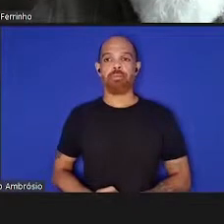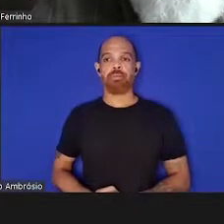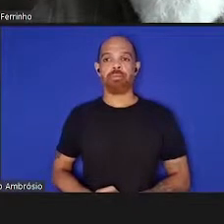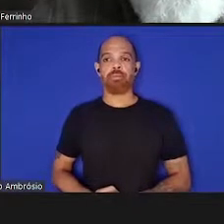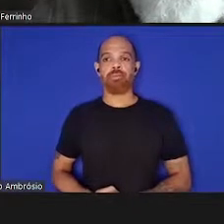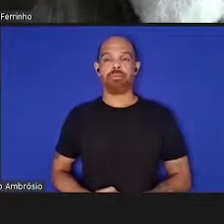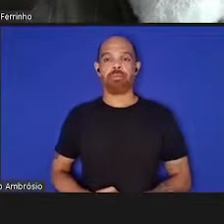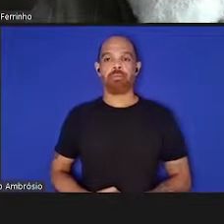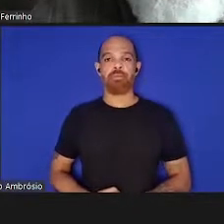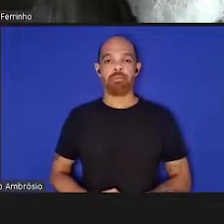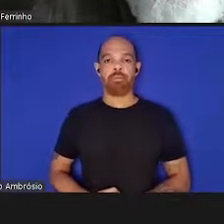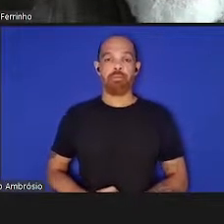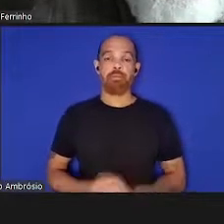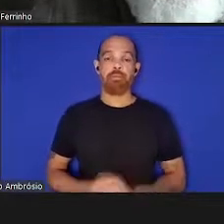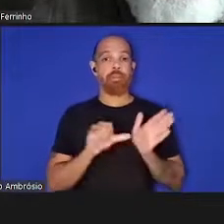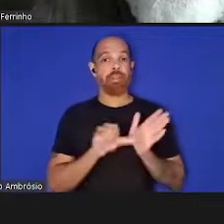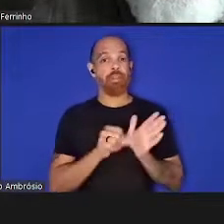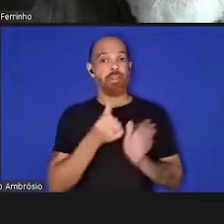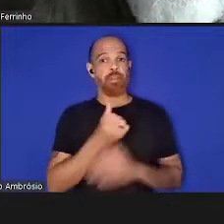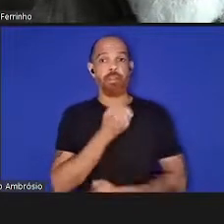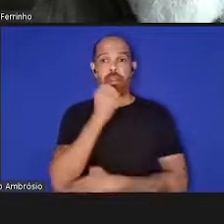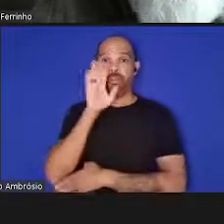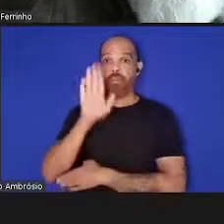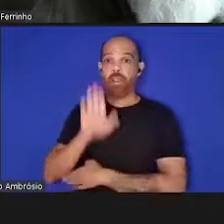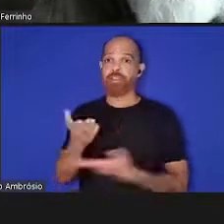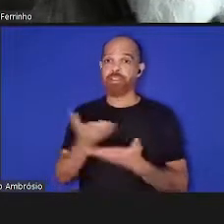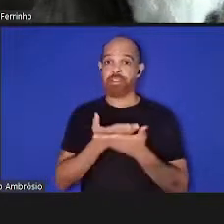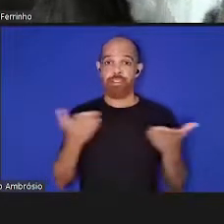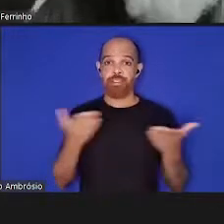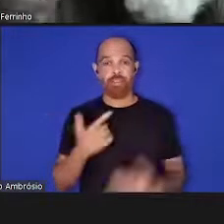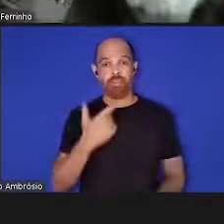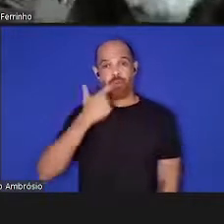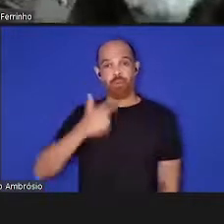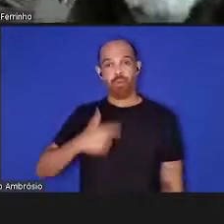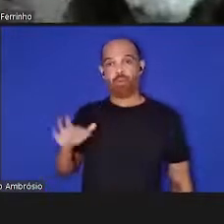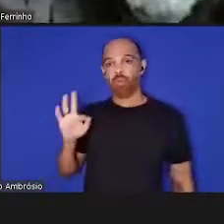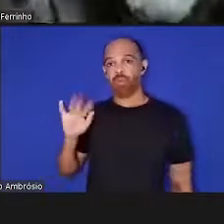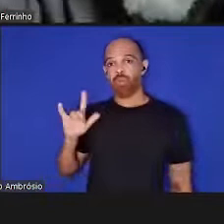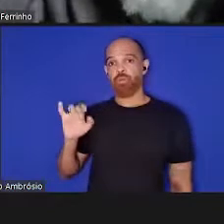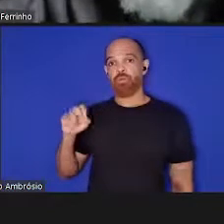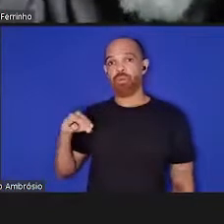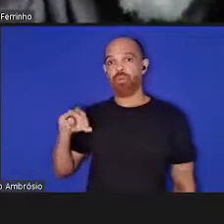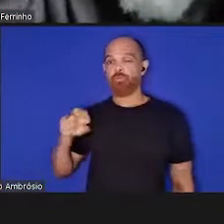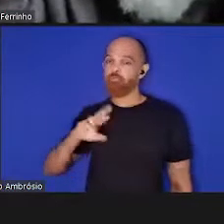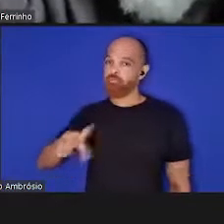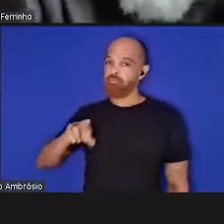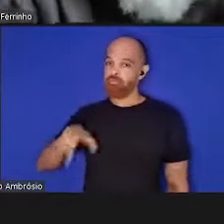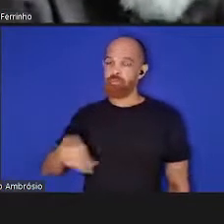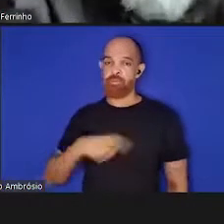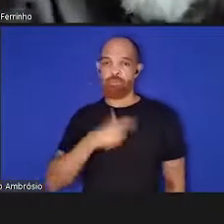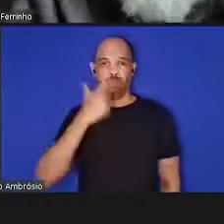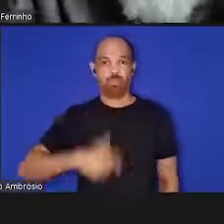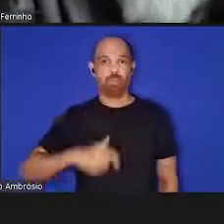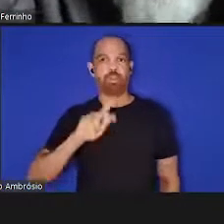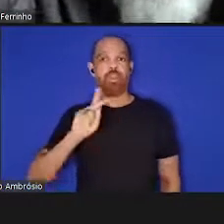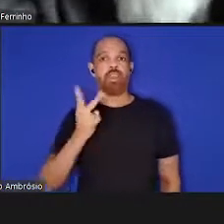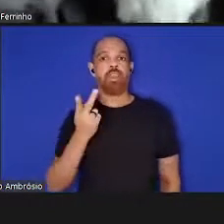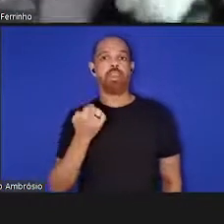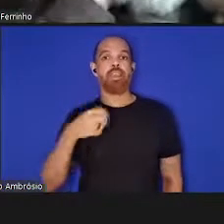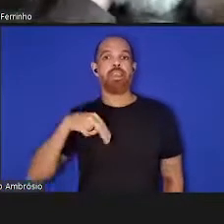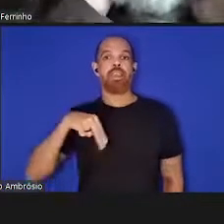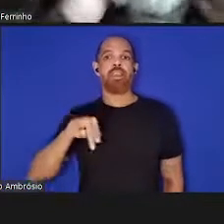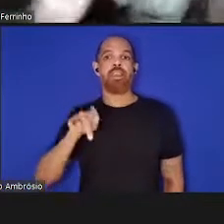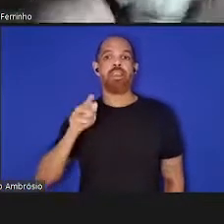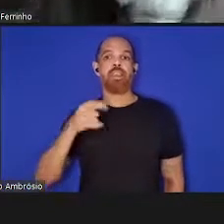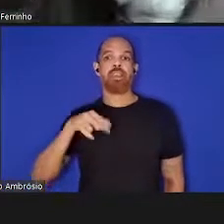Bem, em primeiro lugar, boa tarde a todos, eu não sou o Filomeno Fortes, eu se chamo Henrique Silveira, e em nome do